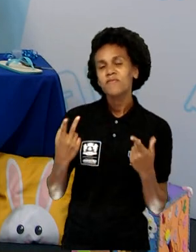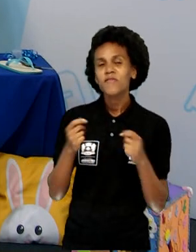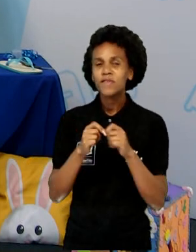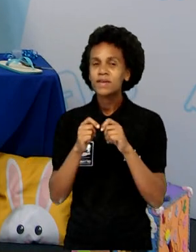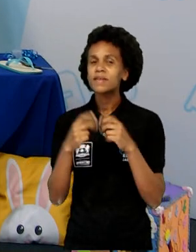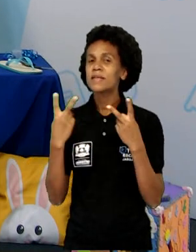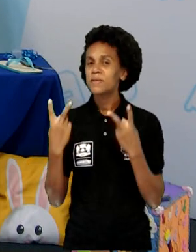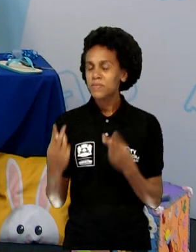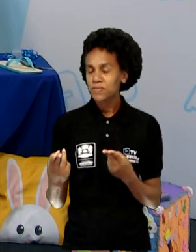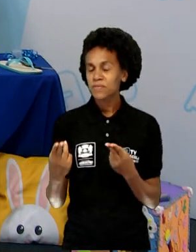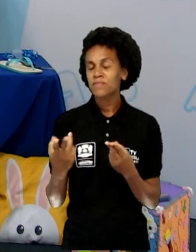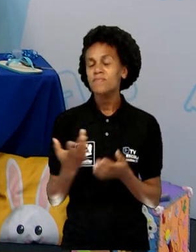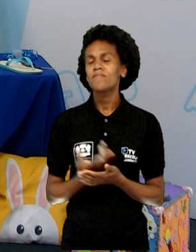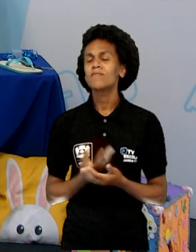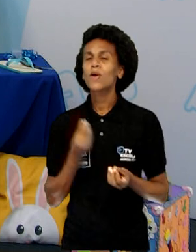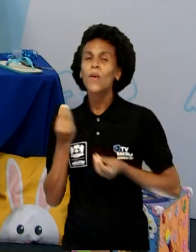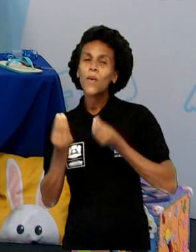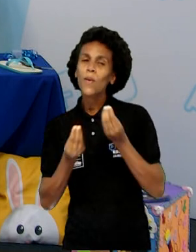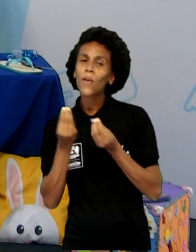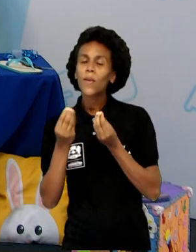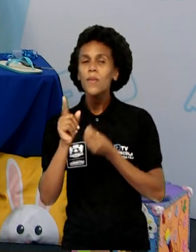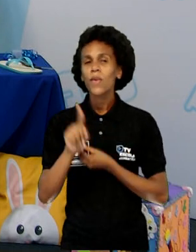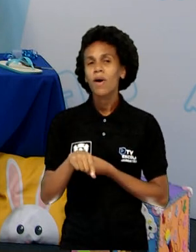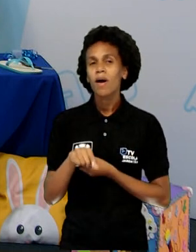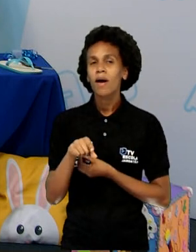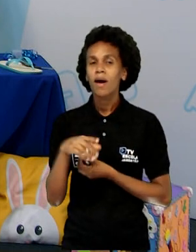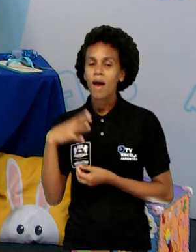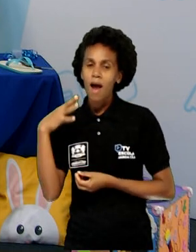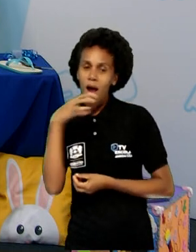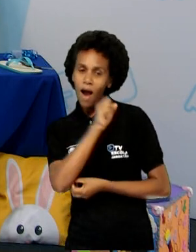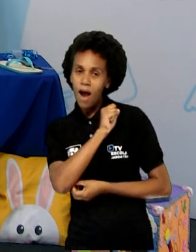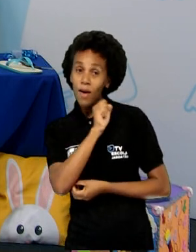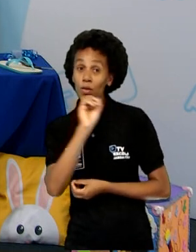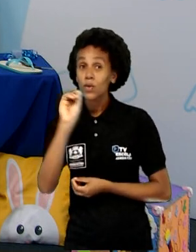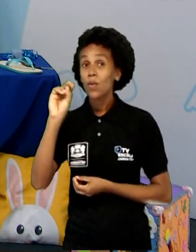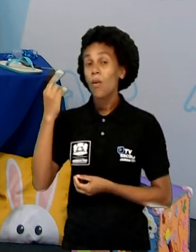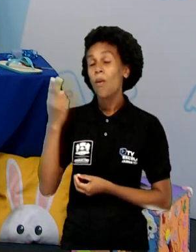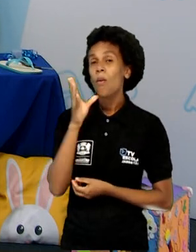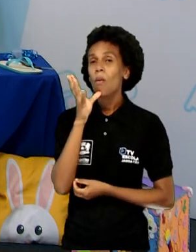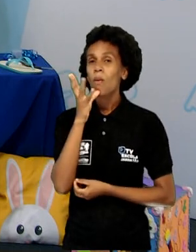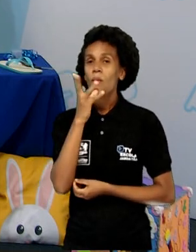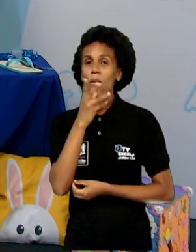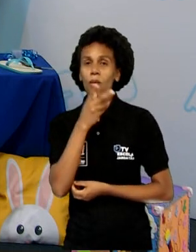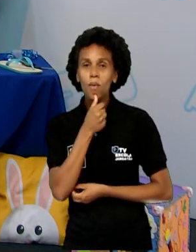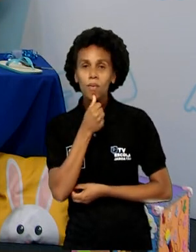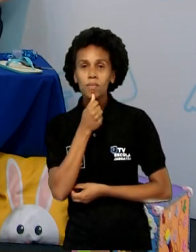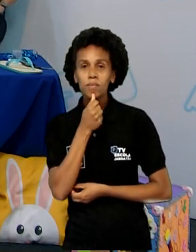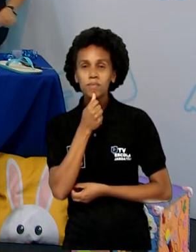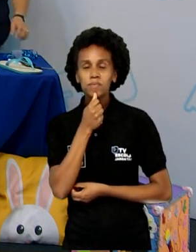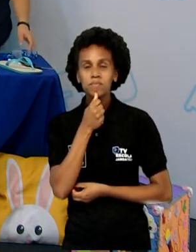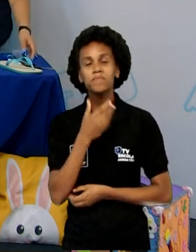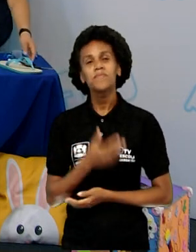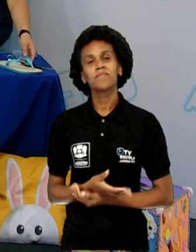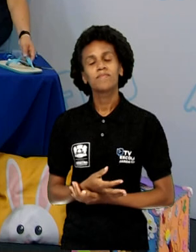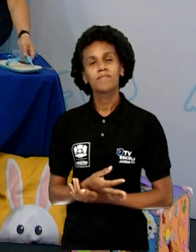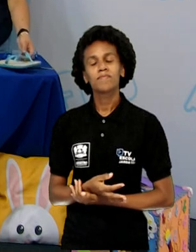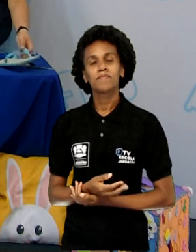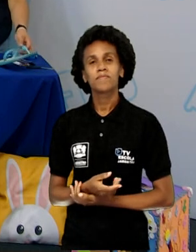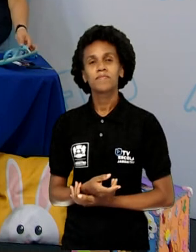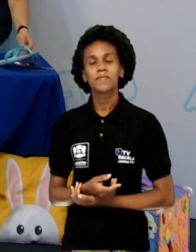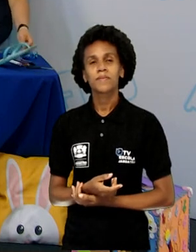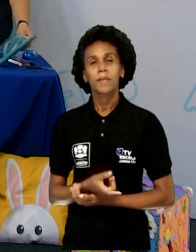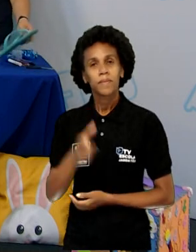Seria rápido, devagar, interessante, não é? Para começarmos a fazer a questão da